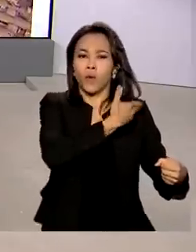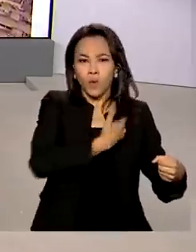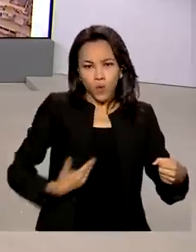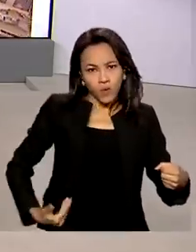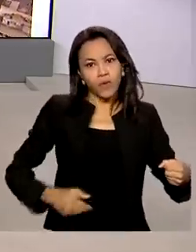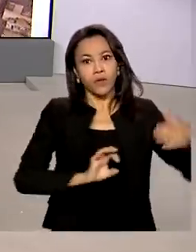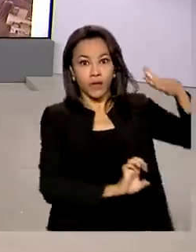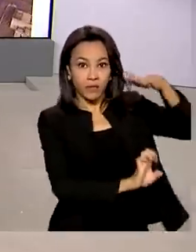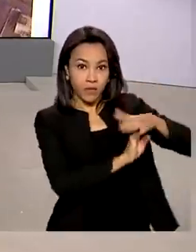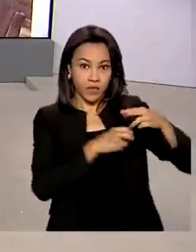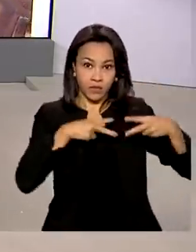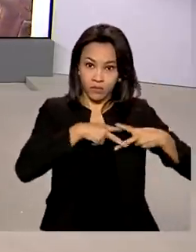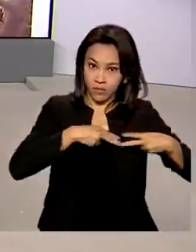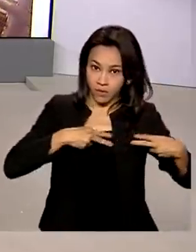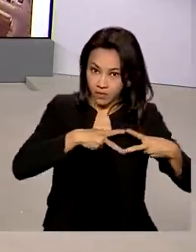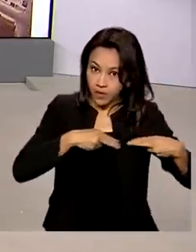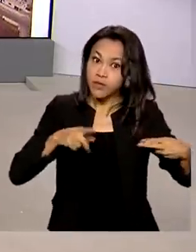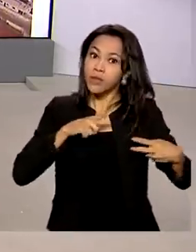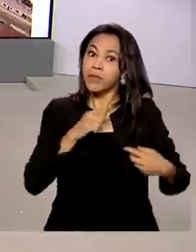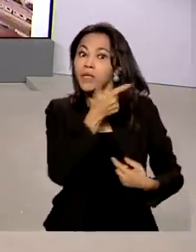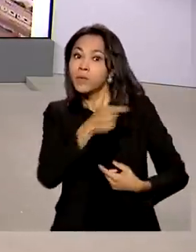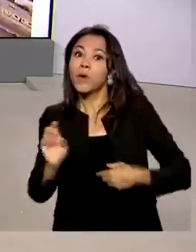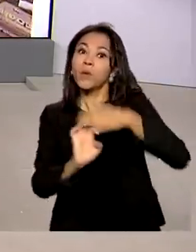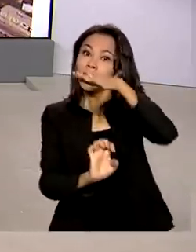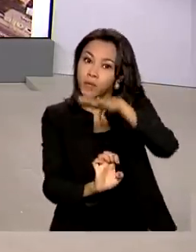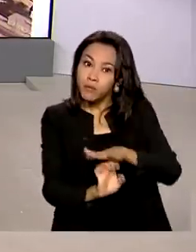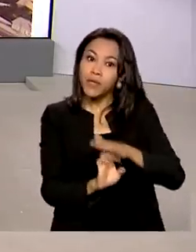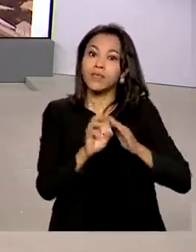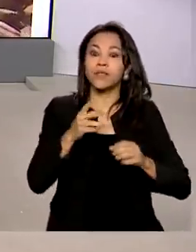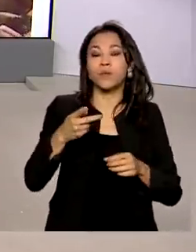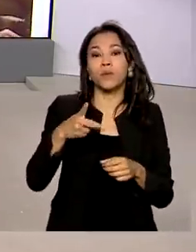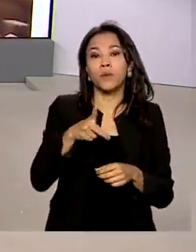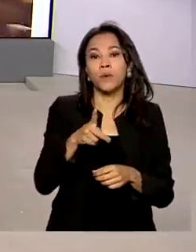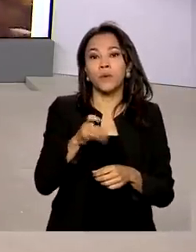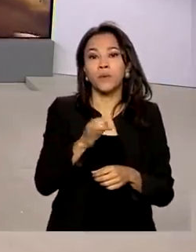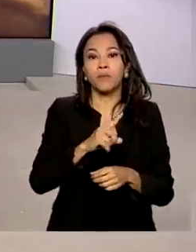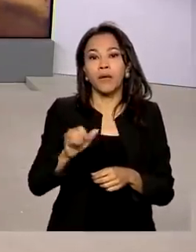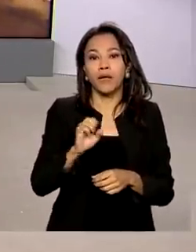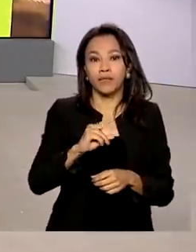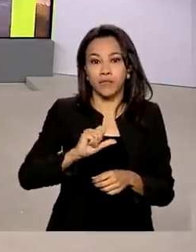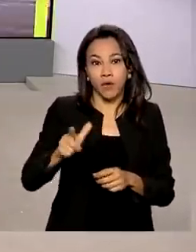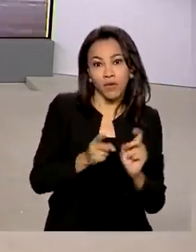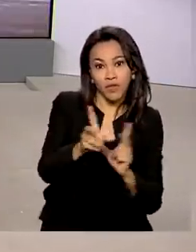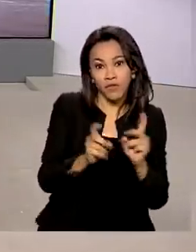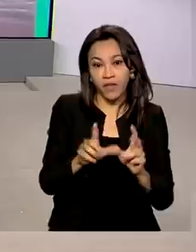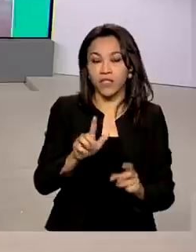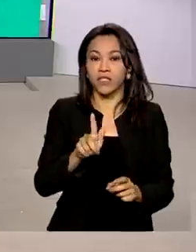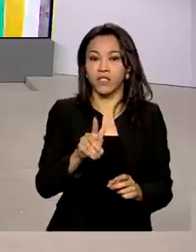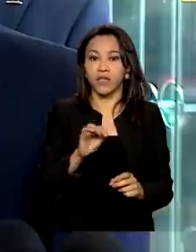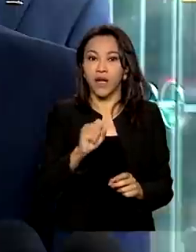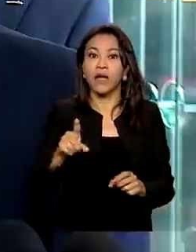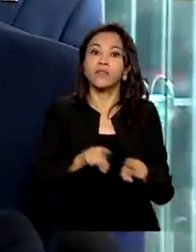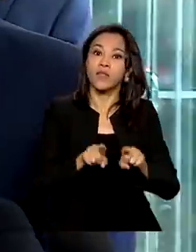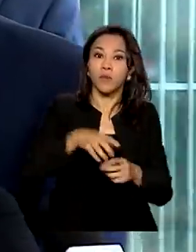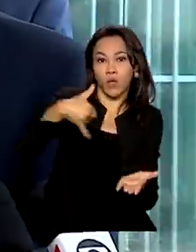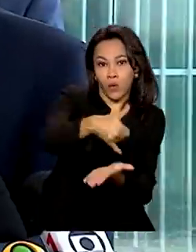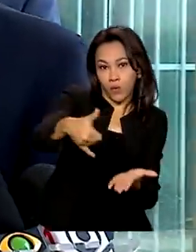também abrange a Pressal Petróleo SA, estatal que comercializa óleo e gás da camada Pressal.